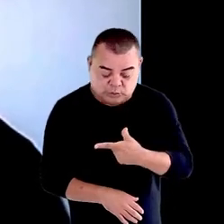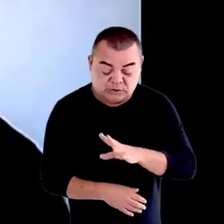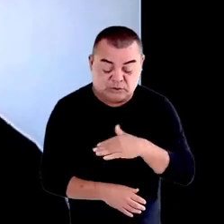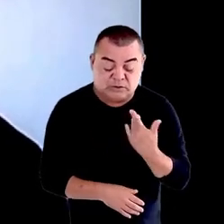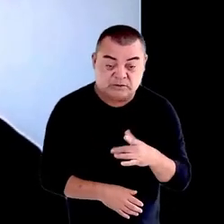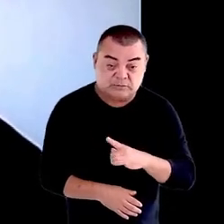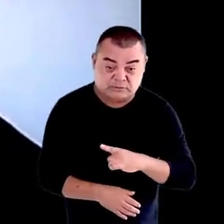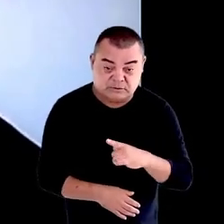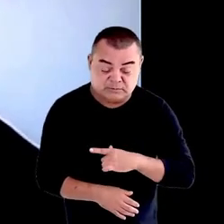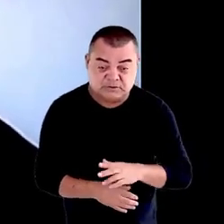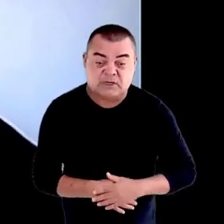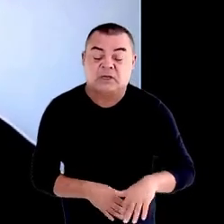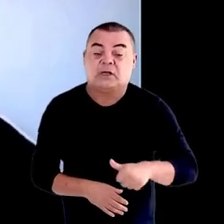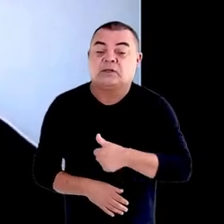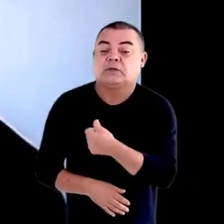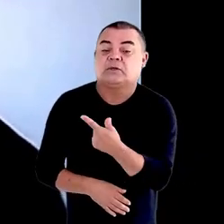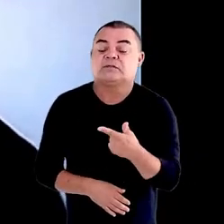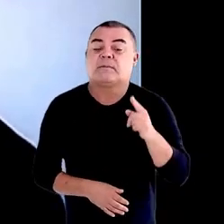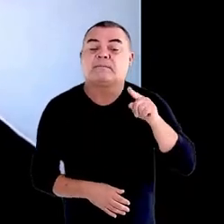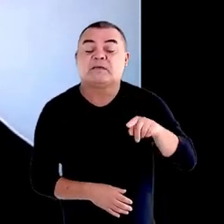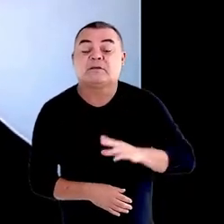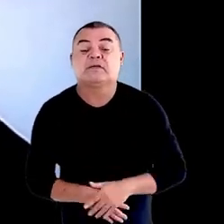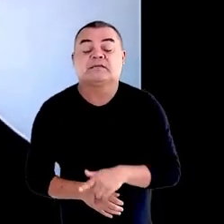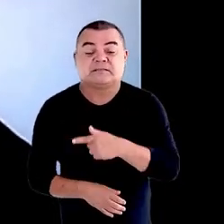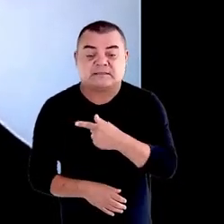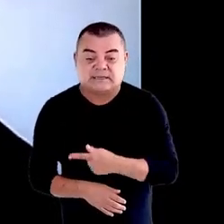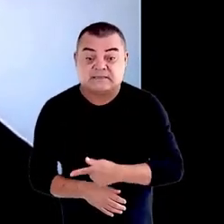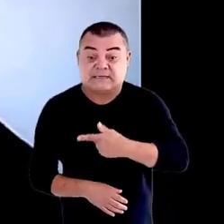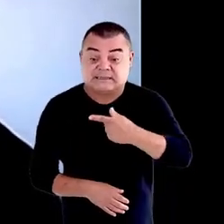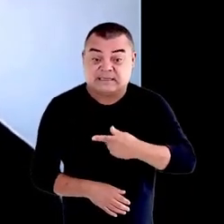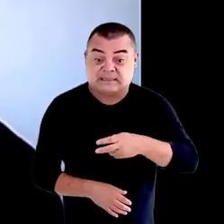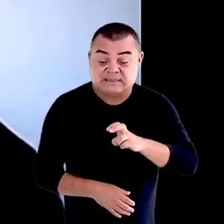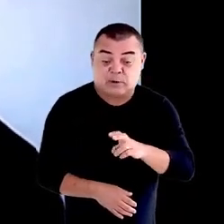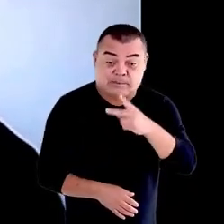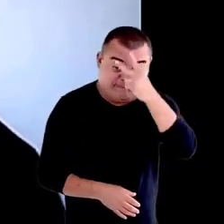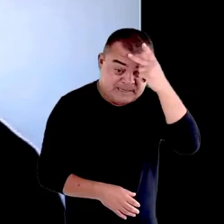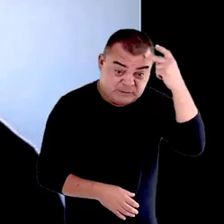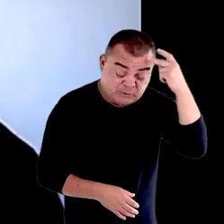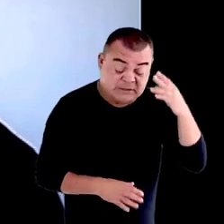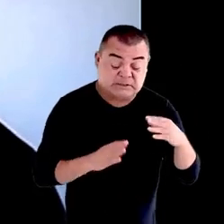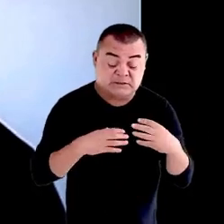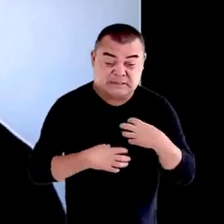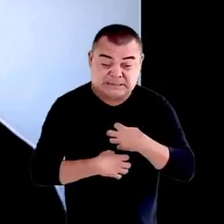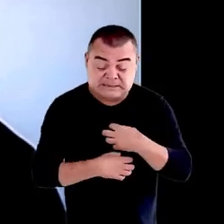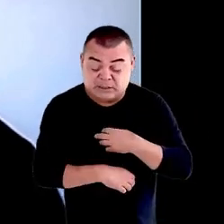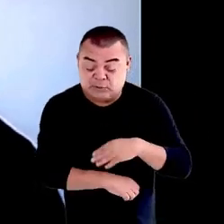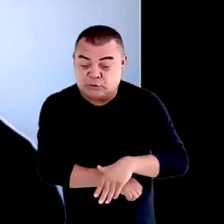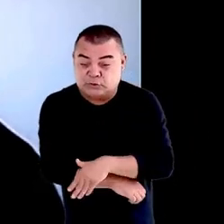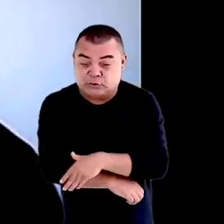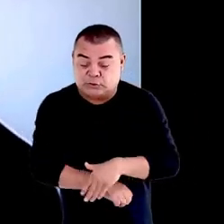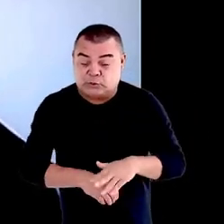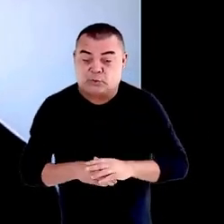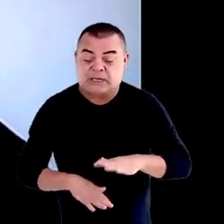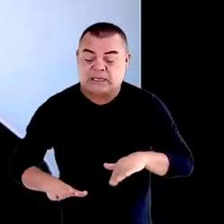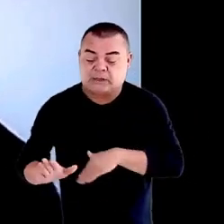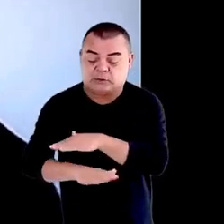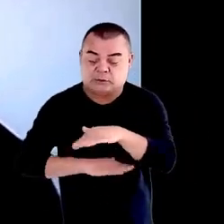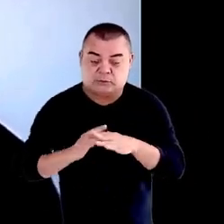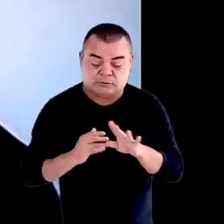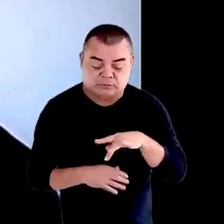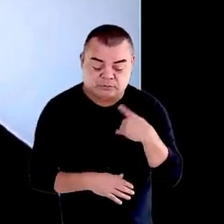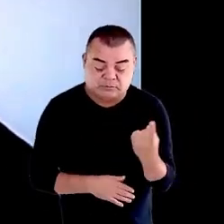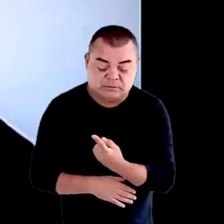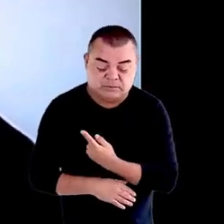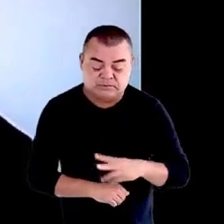12.775 pessoas em situação de rua em todo o nosso